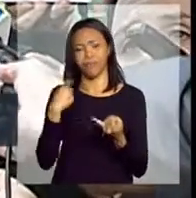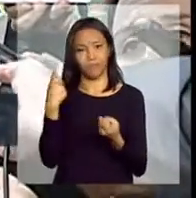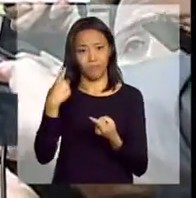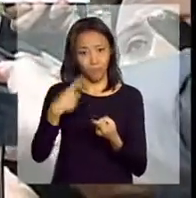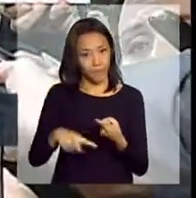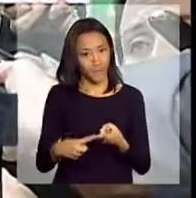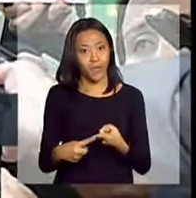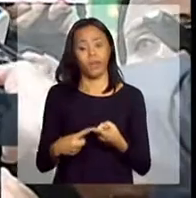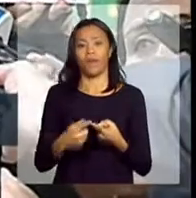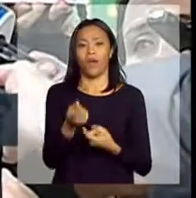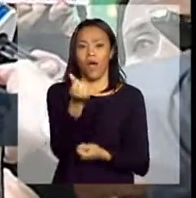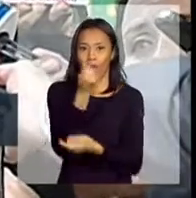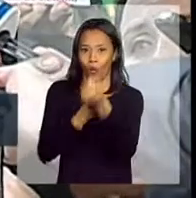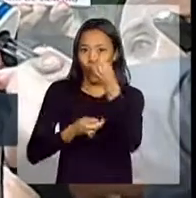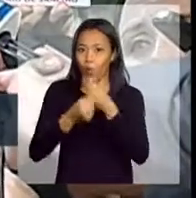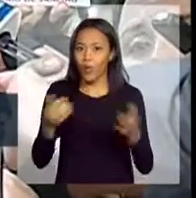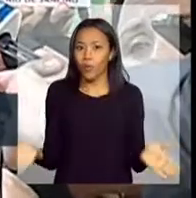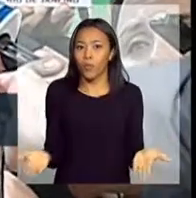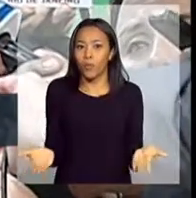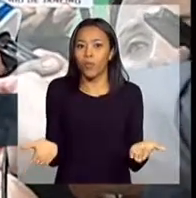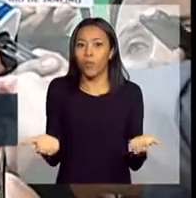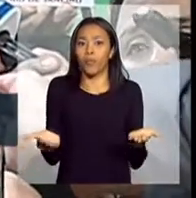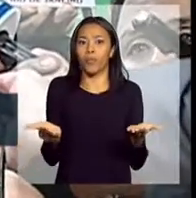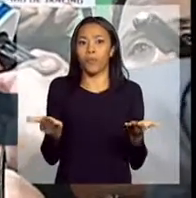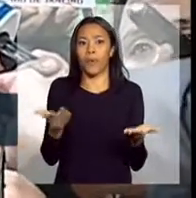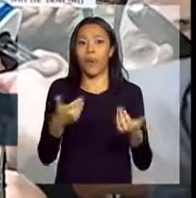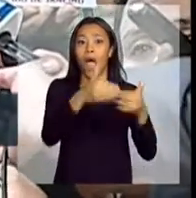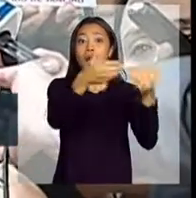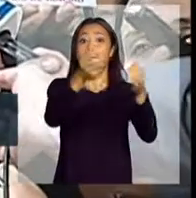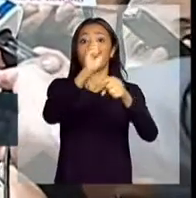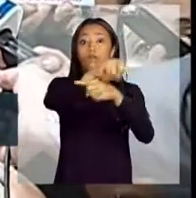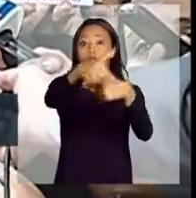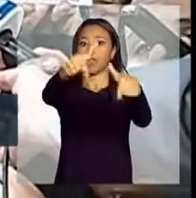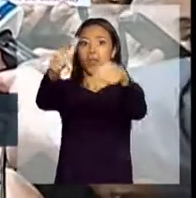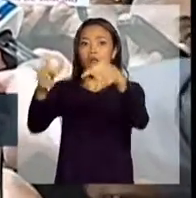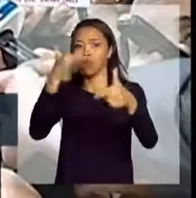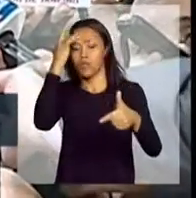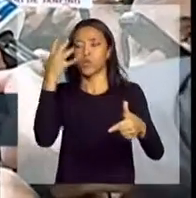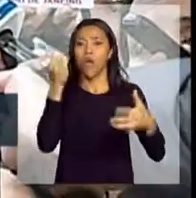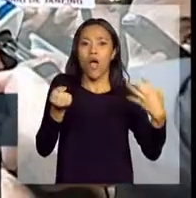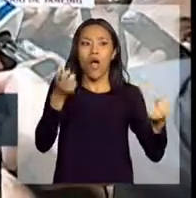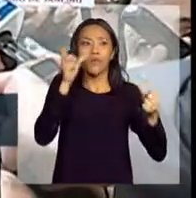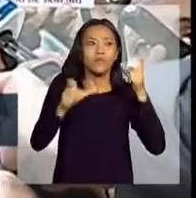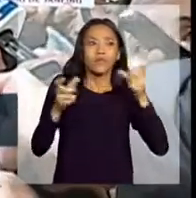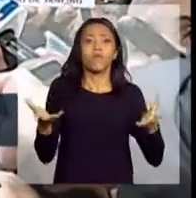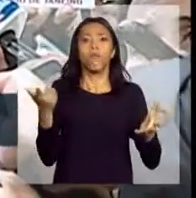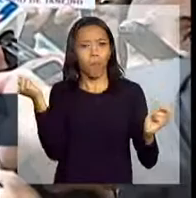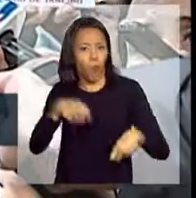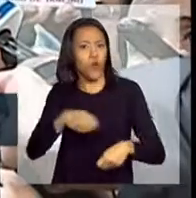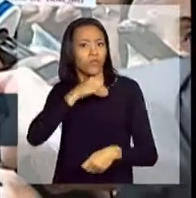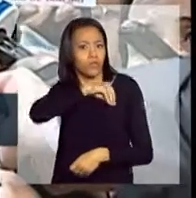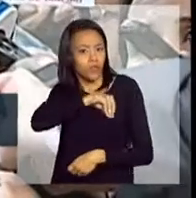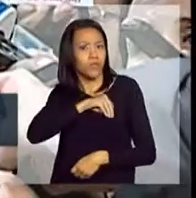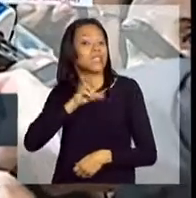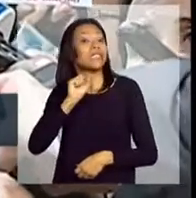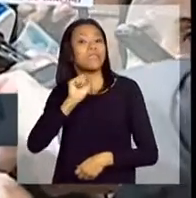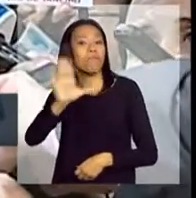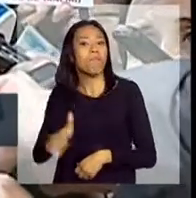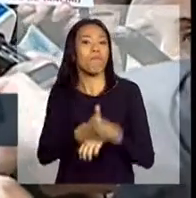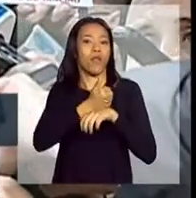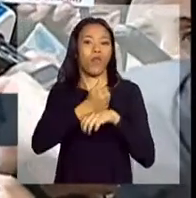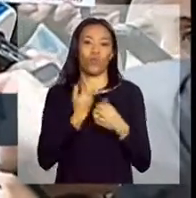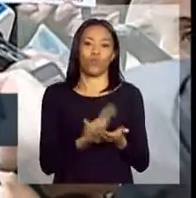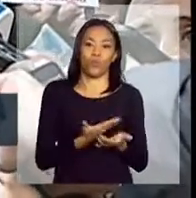porque a economia está aquecida, o mercado de trabalho está próximo do pleno emprego, as pessoas sabem que podem ganhar mais se tiverem mais